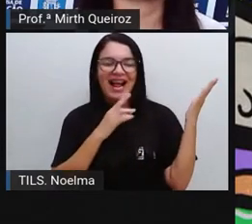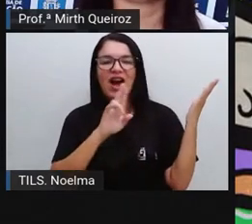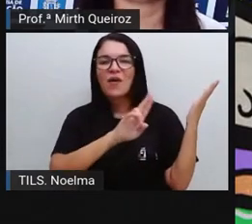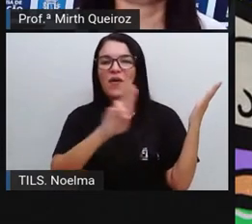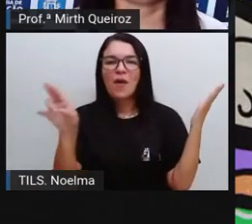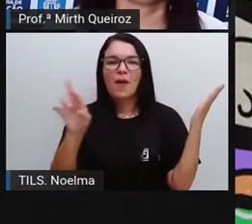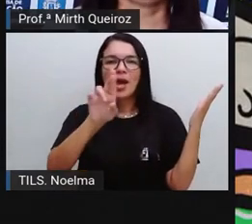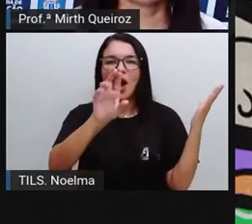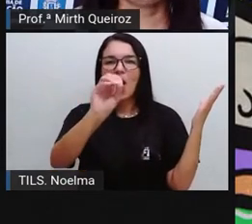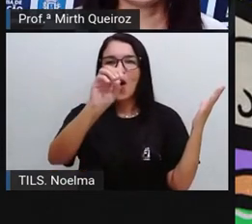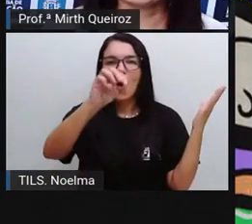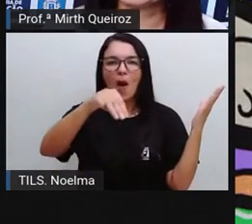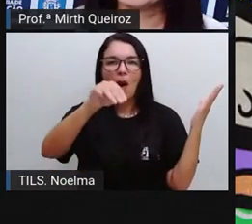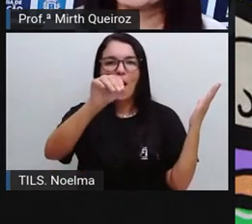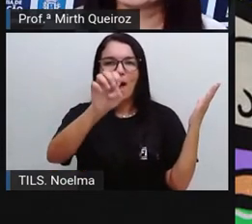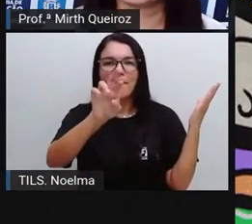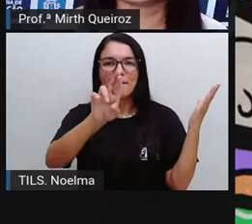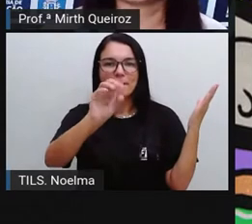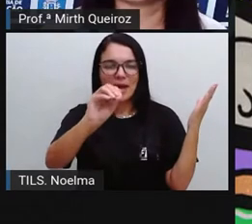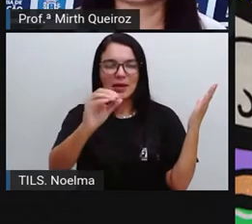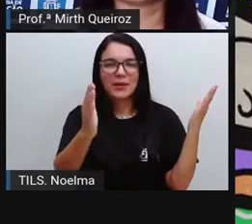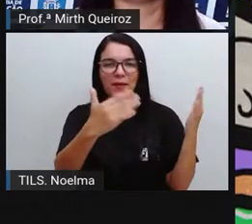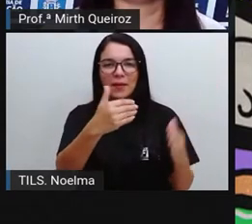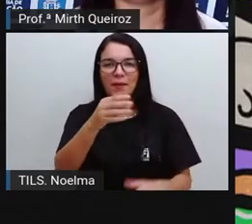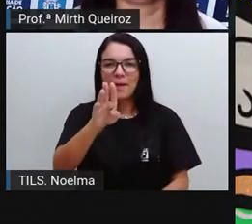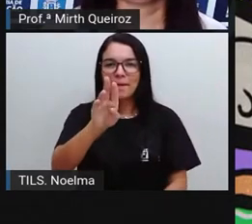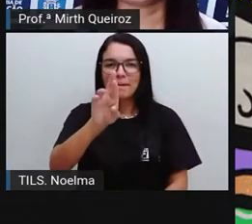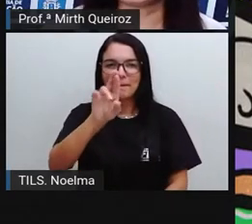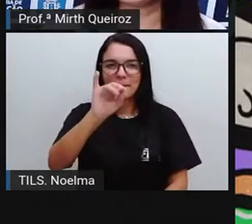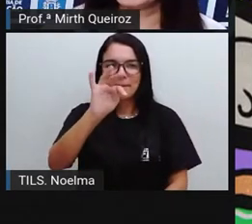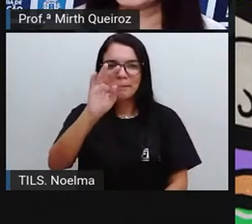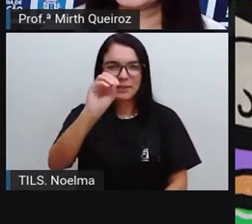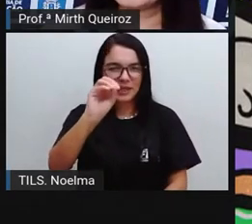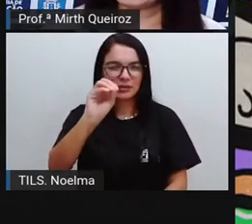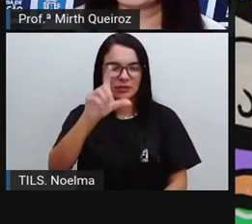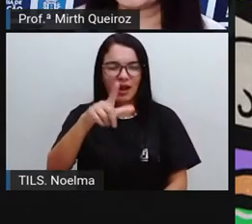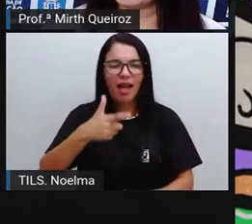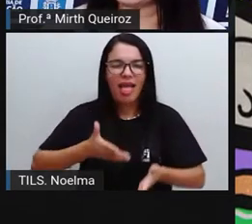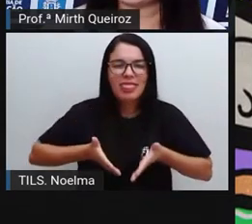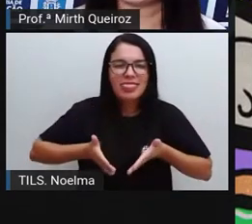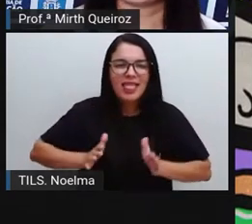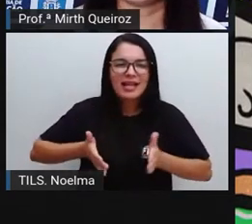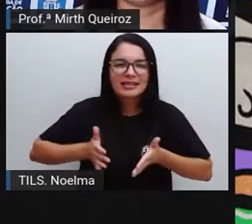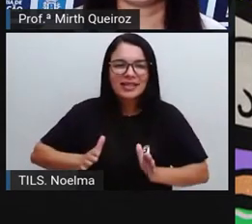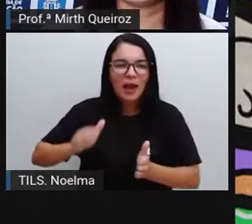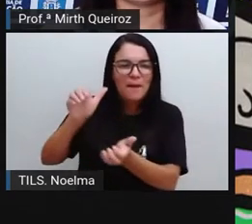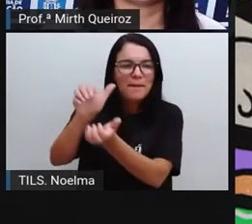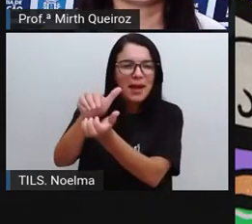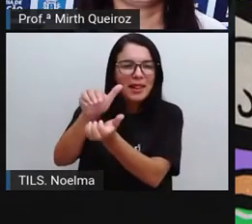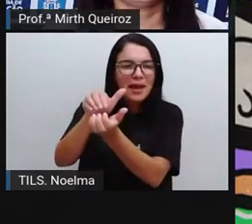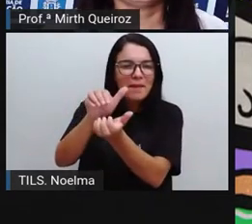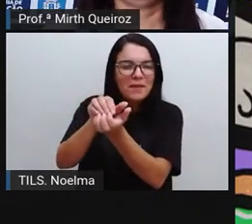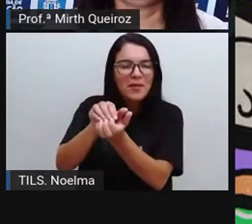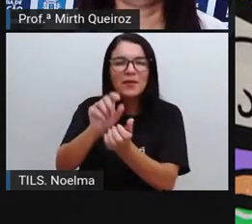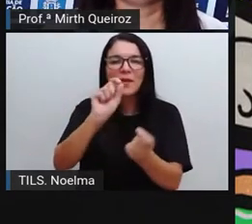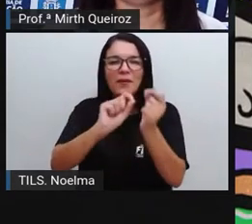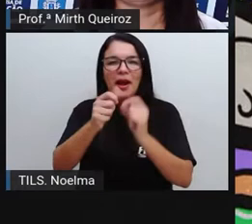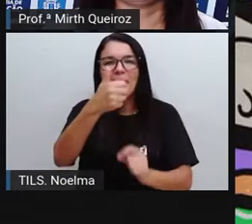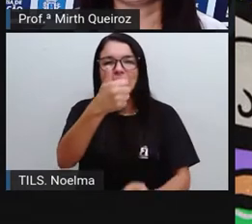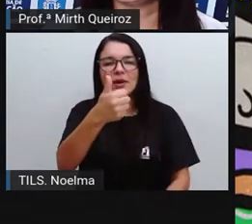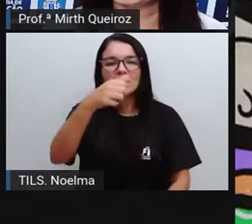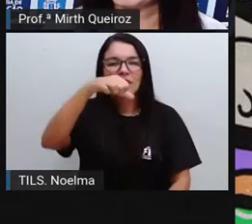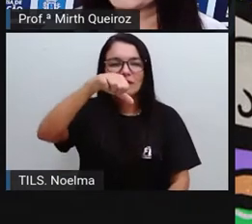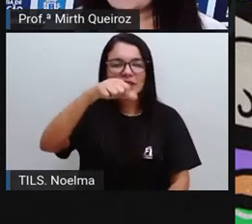Ele que nasceu em 1963, lá no Recife, né? Em Pernambuco, numa